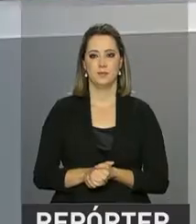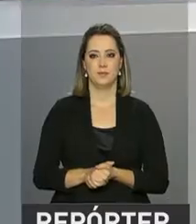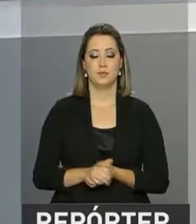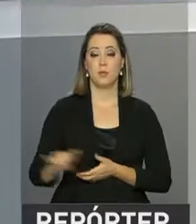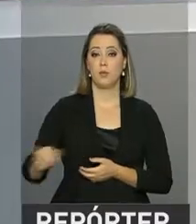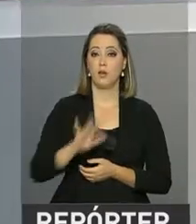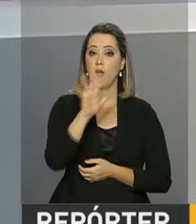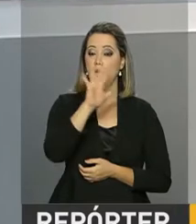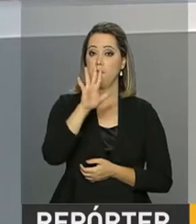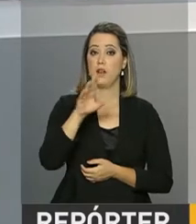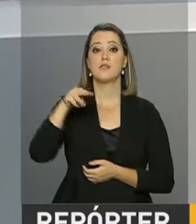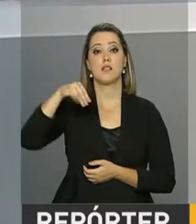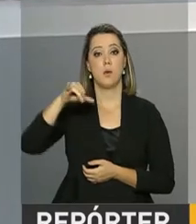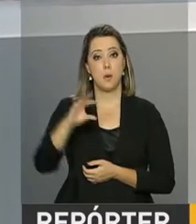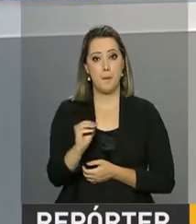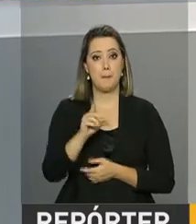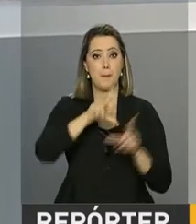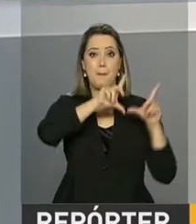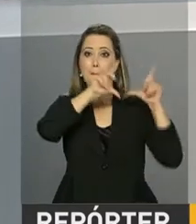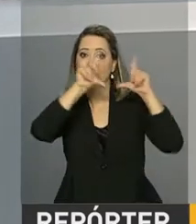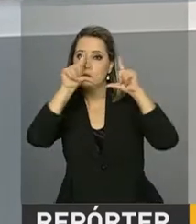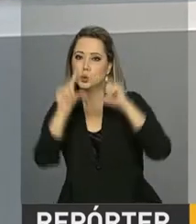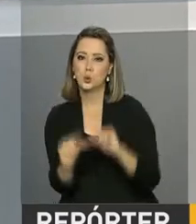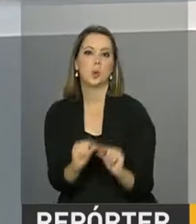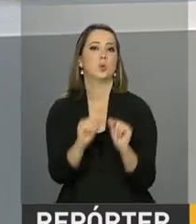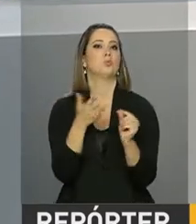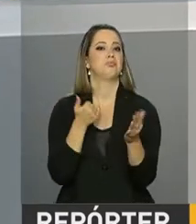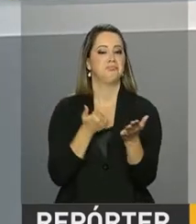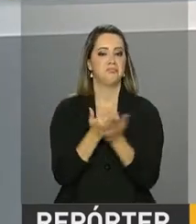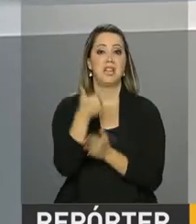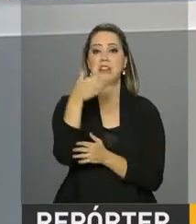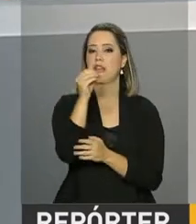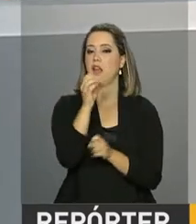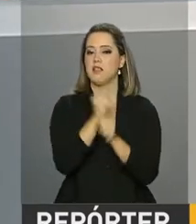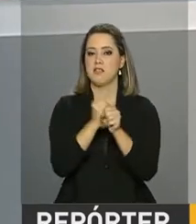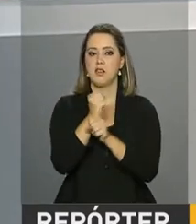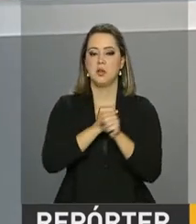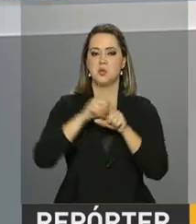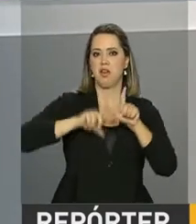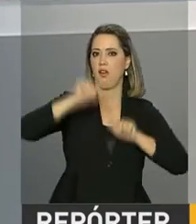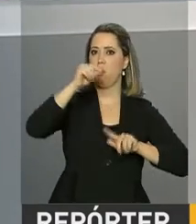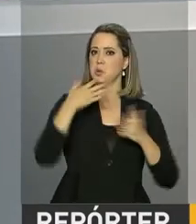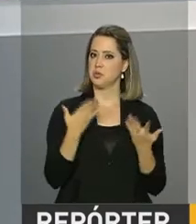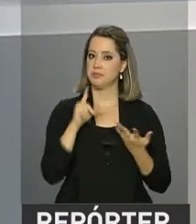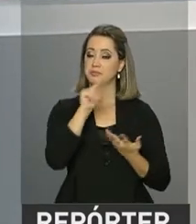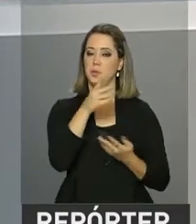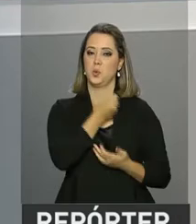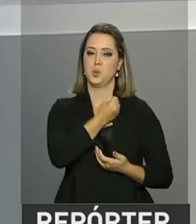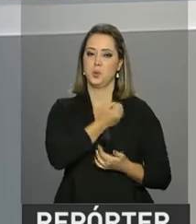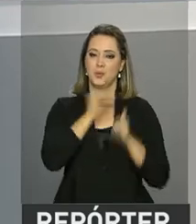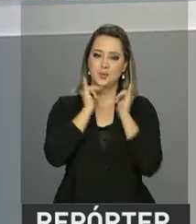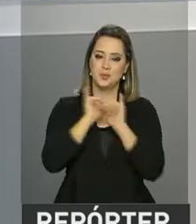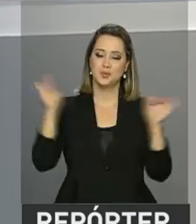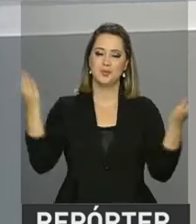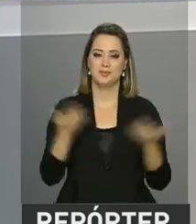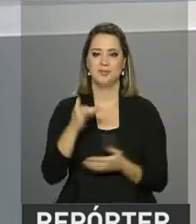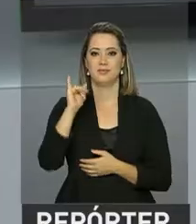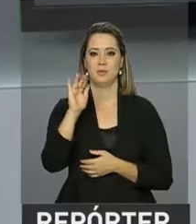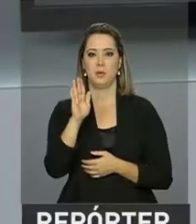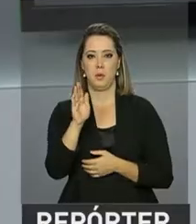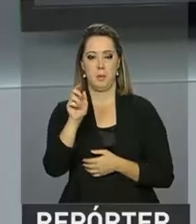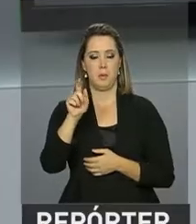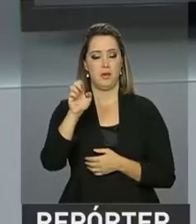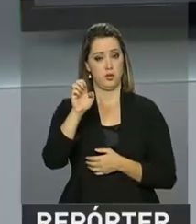A inflação em maio registrou o menor patamar para o mês em 10 anos. Os números foram divulgados hoje pelo IBGE.